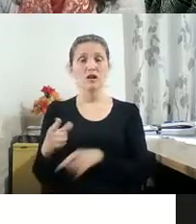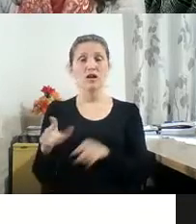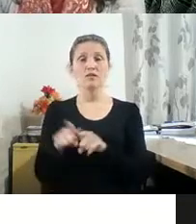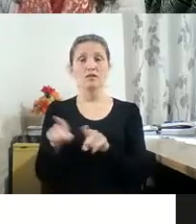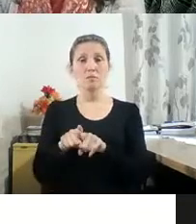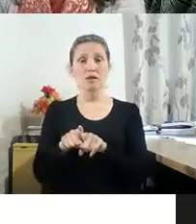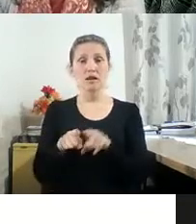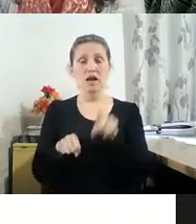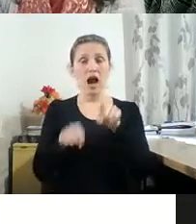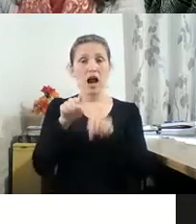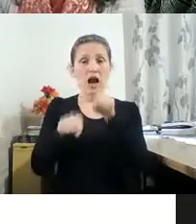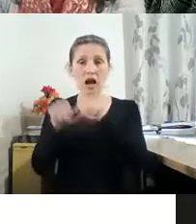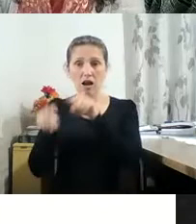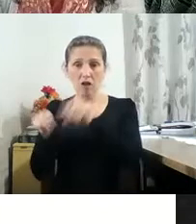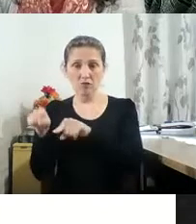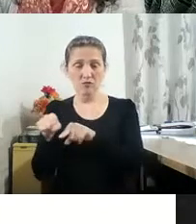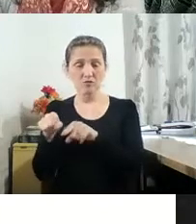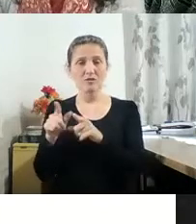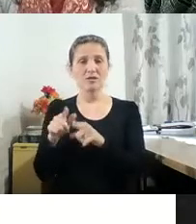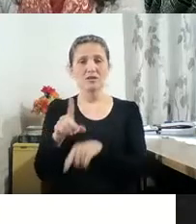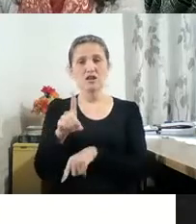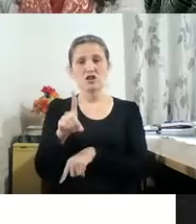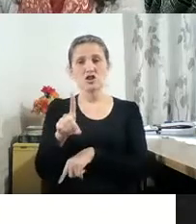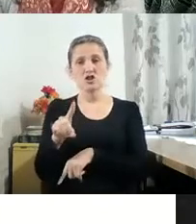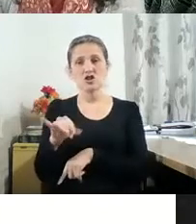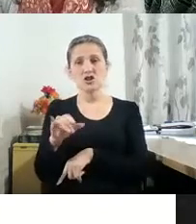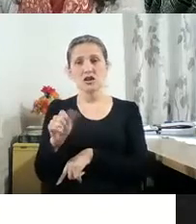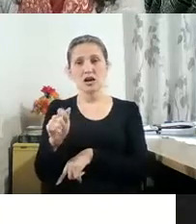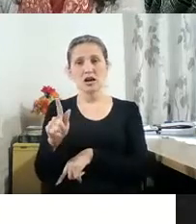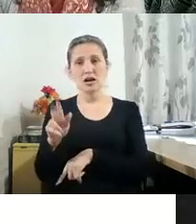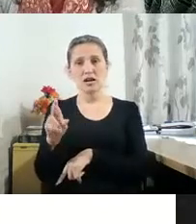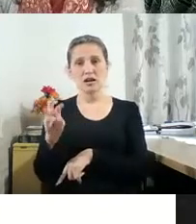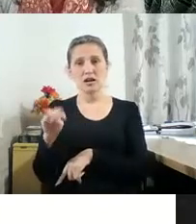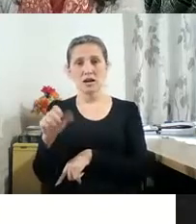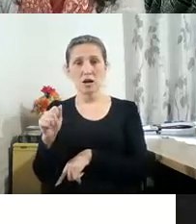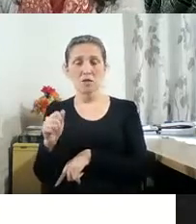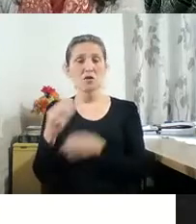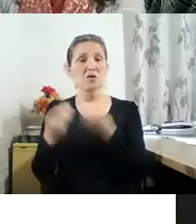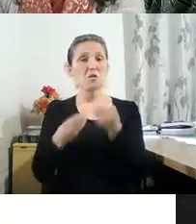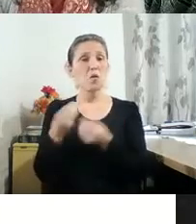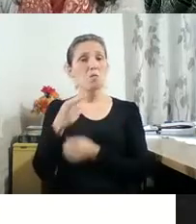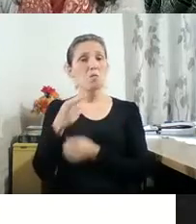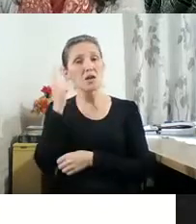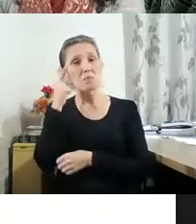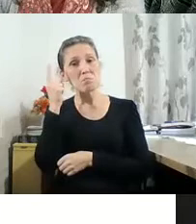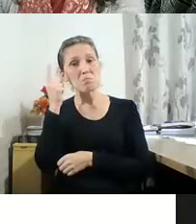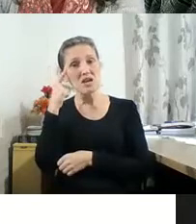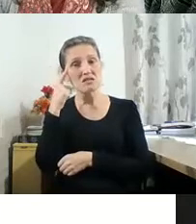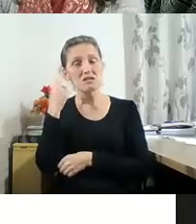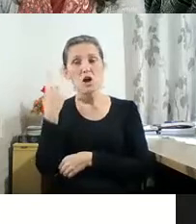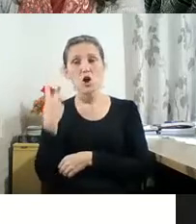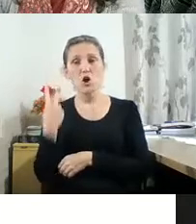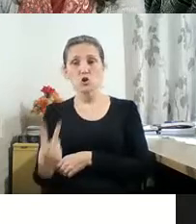fundamental, como ele pensa as composições, onde duas imagens que